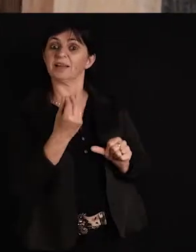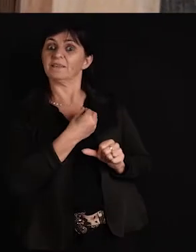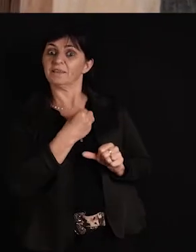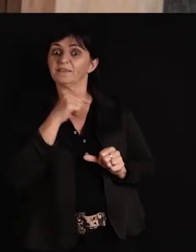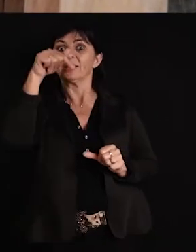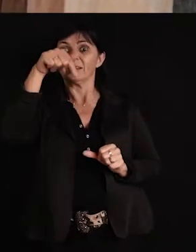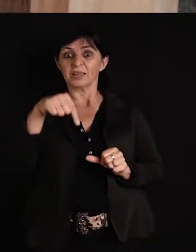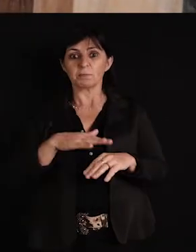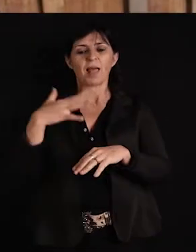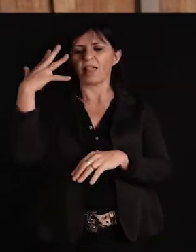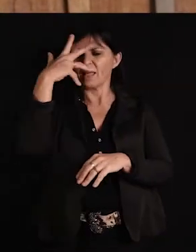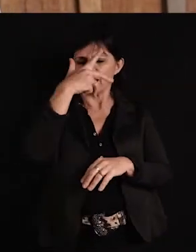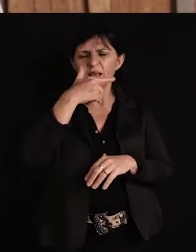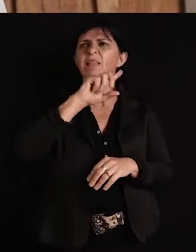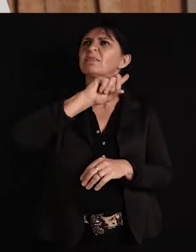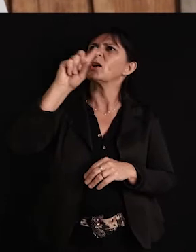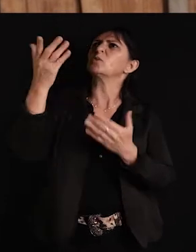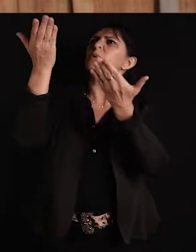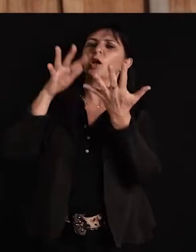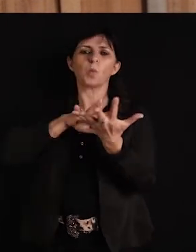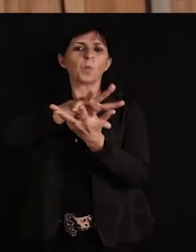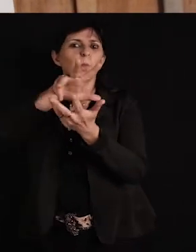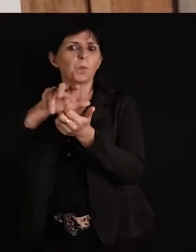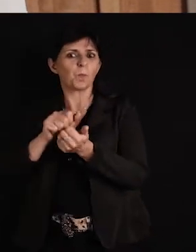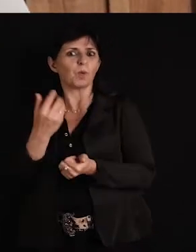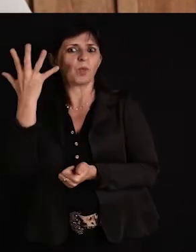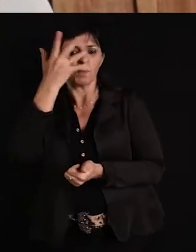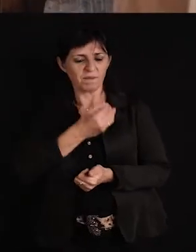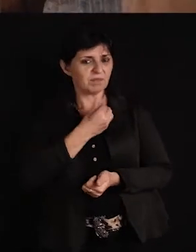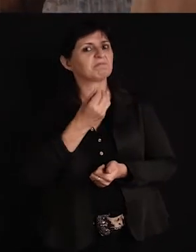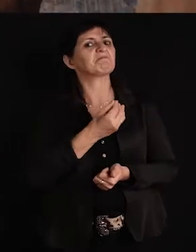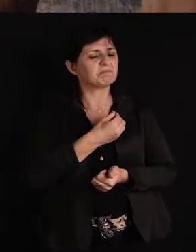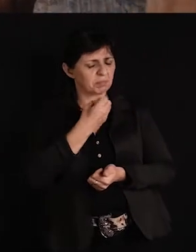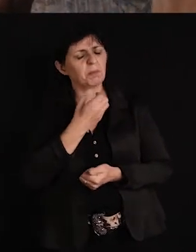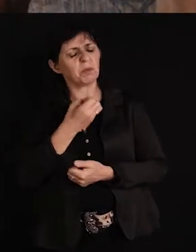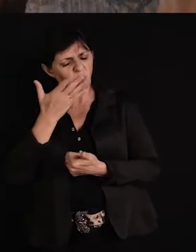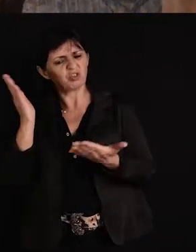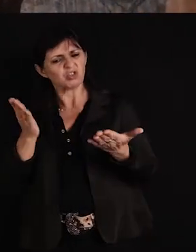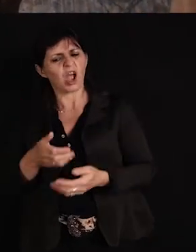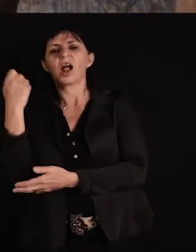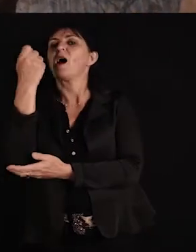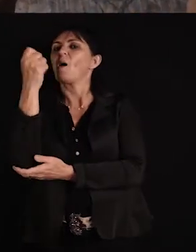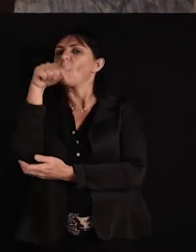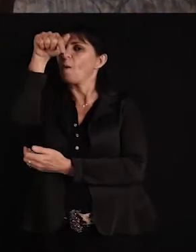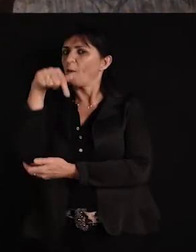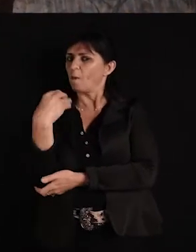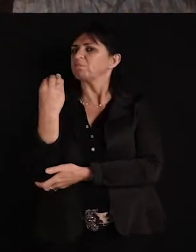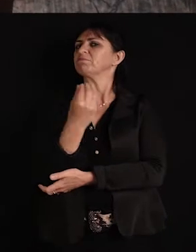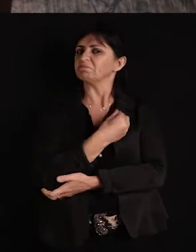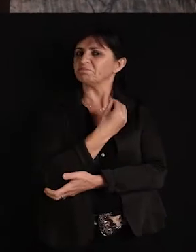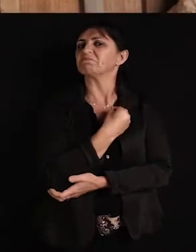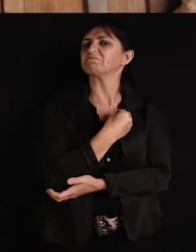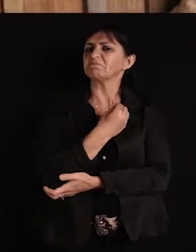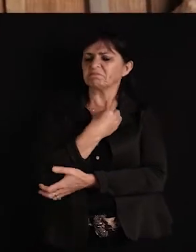linda, que mundo lindo Deus me deu para morada. A mim me basta ser gaúcho nesta vida, sovar os passos nas baunas